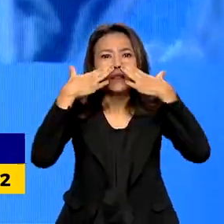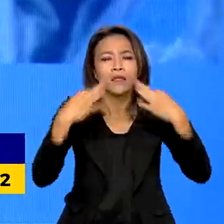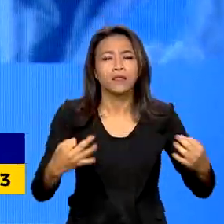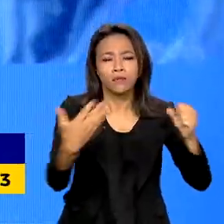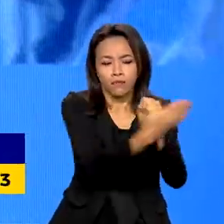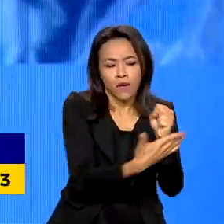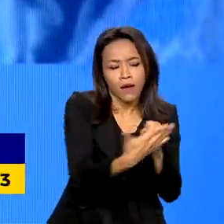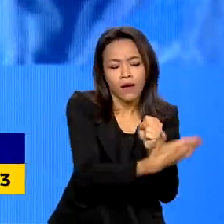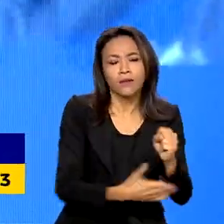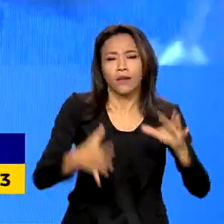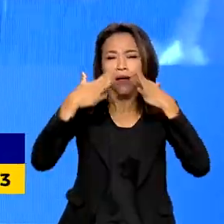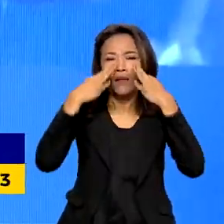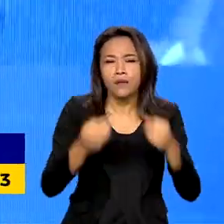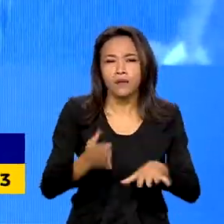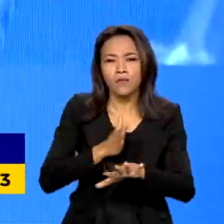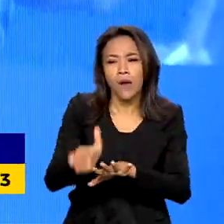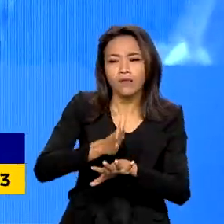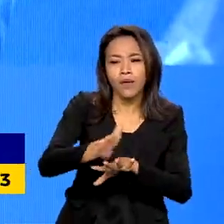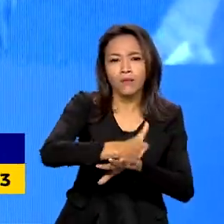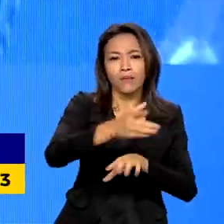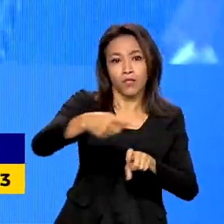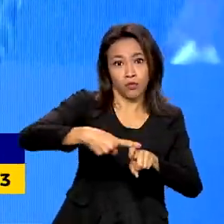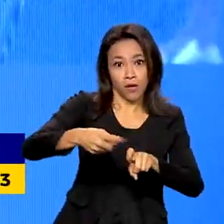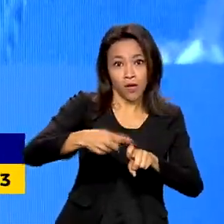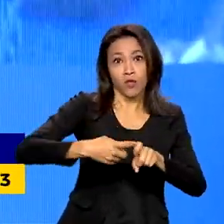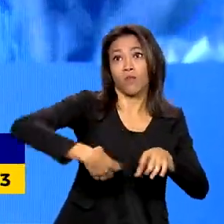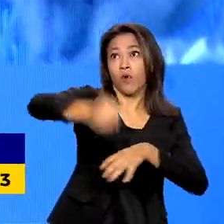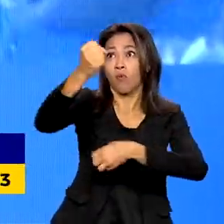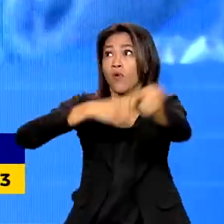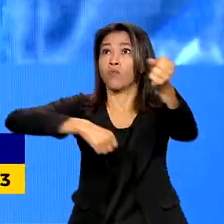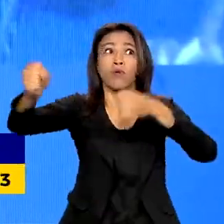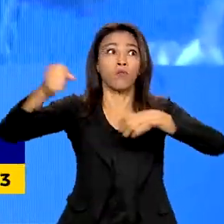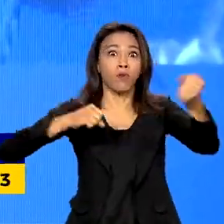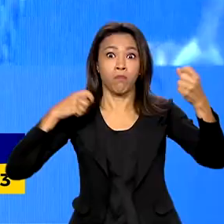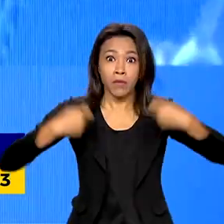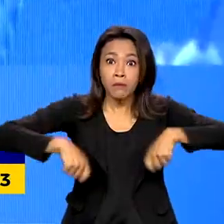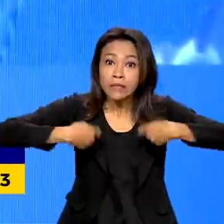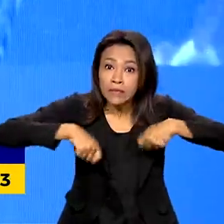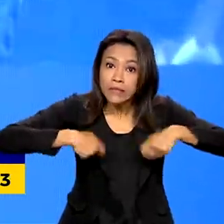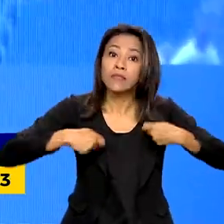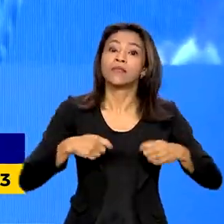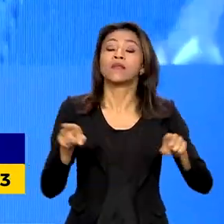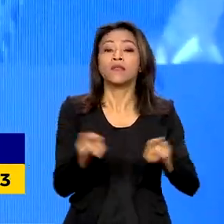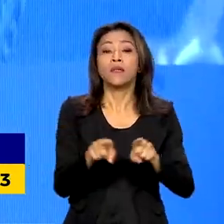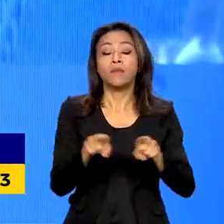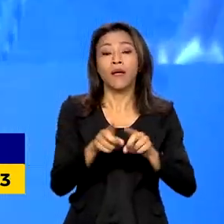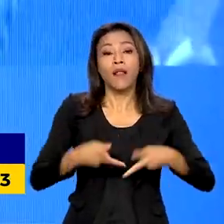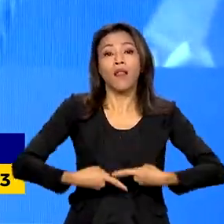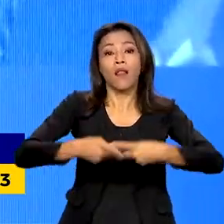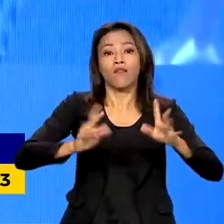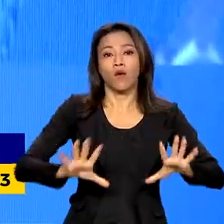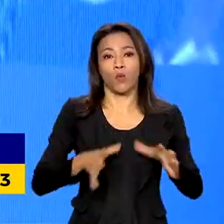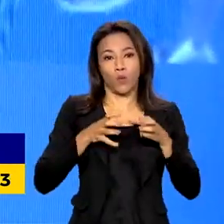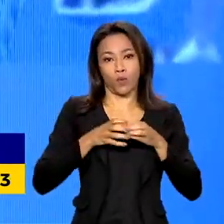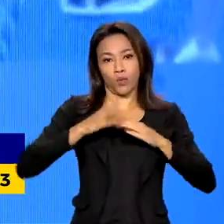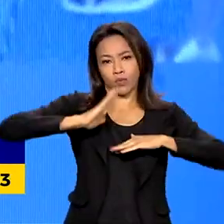atenção especializada, levar médicos onde mais precisa, mas levar também as equipes